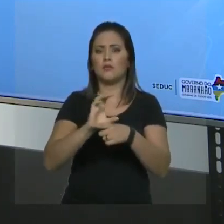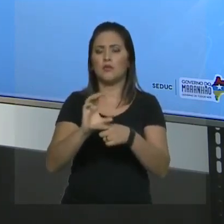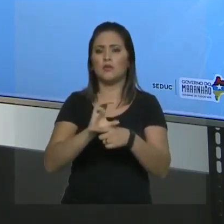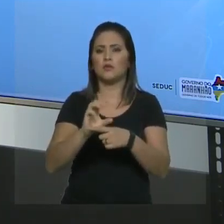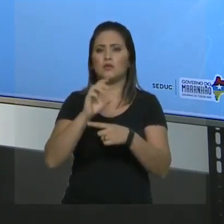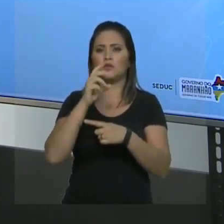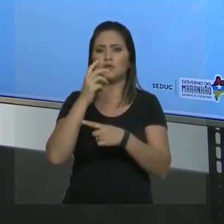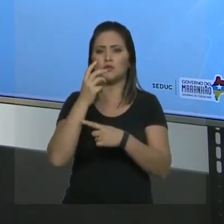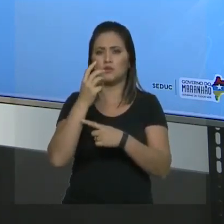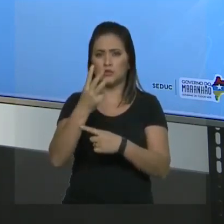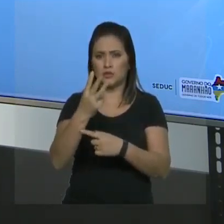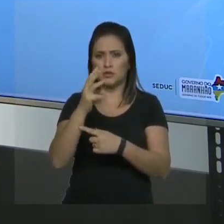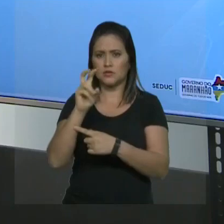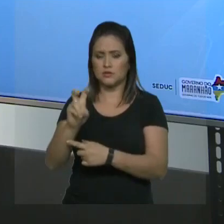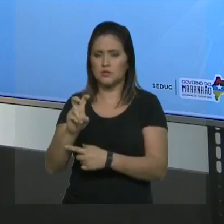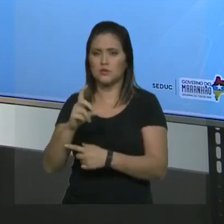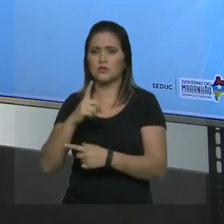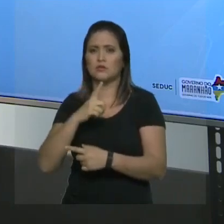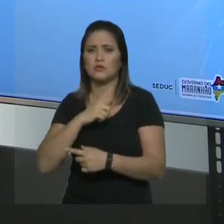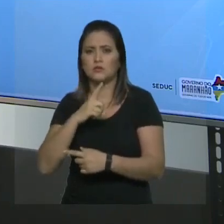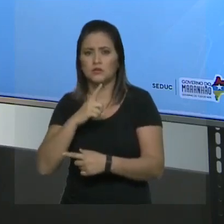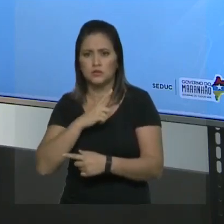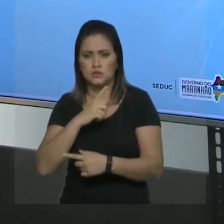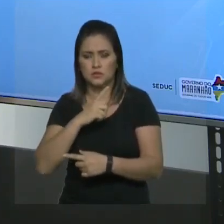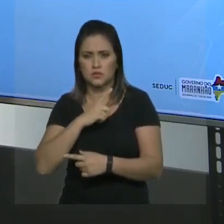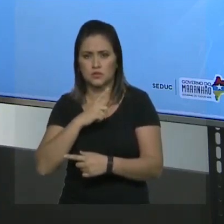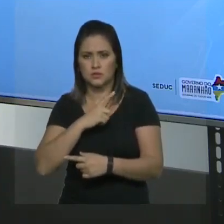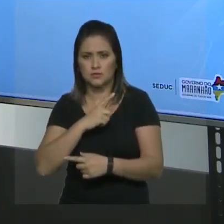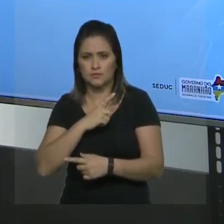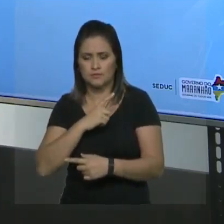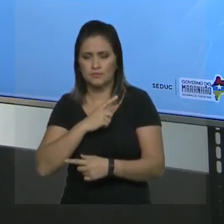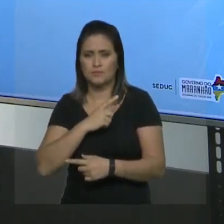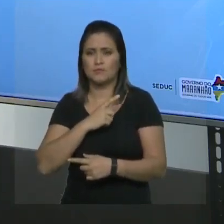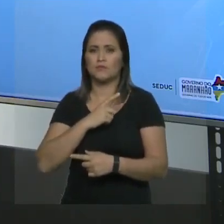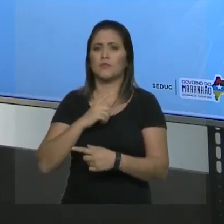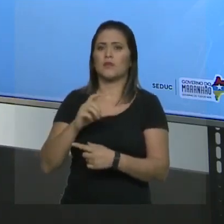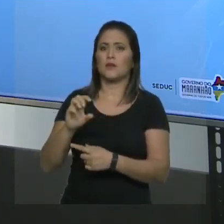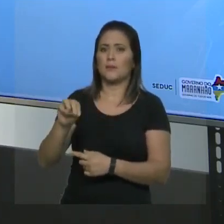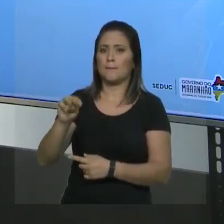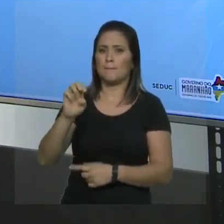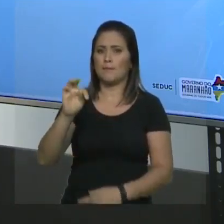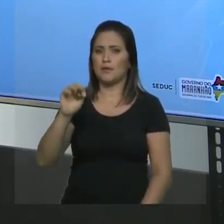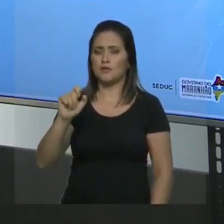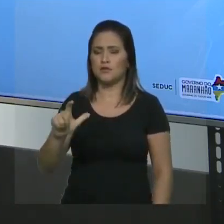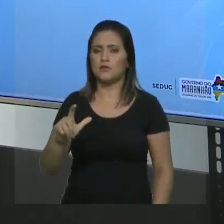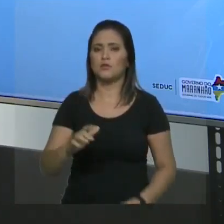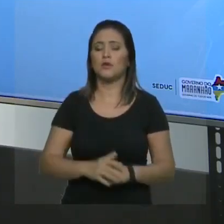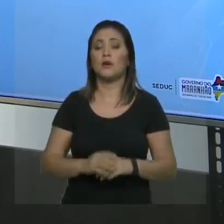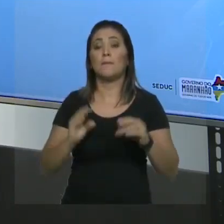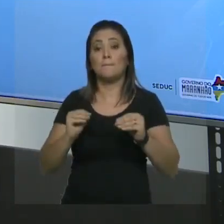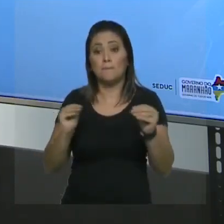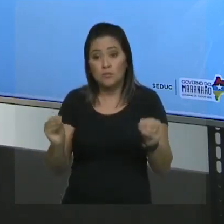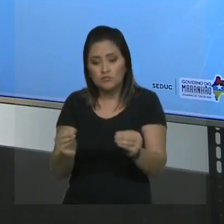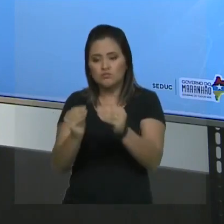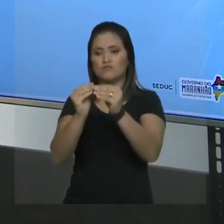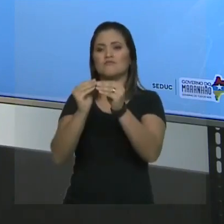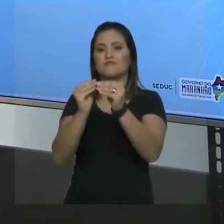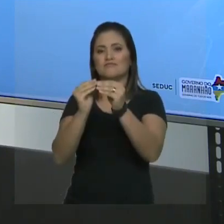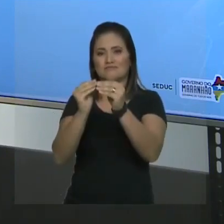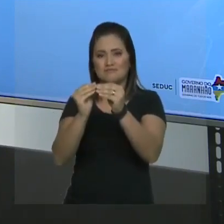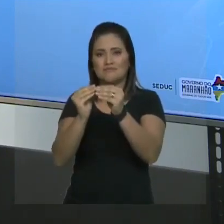5 metil, eu posso simplificar. 3, 5 de dois radicais metil. Então, seguindo a ordem